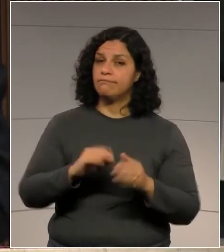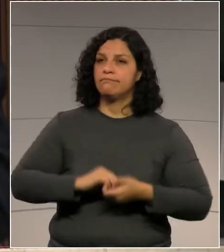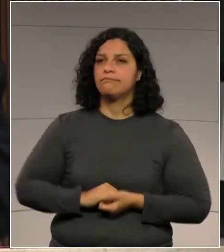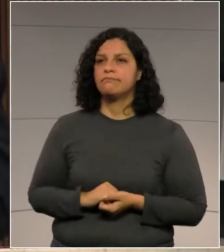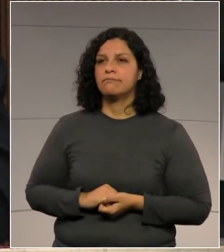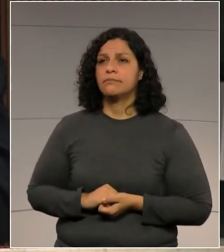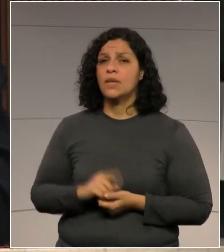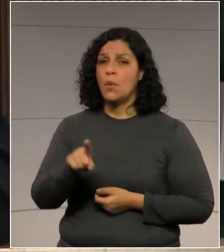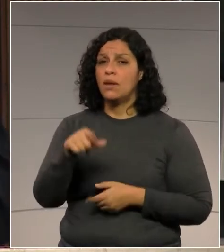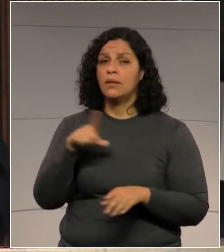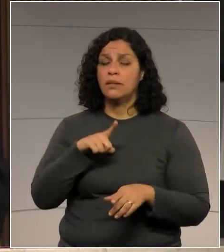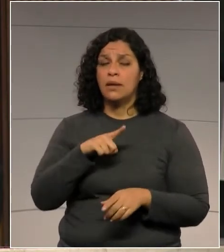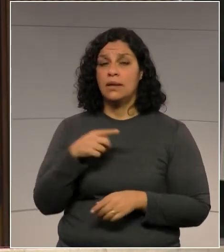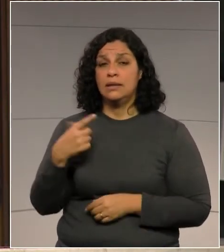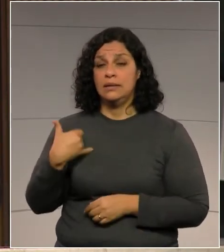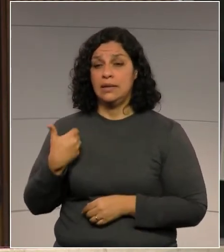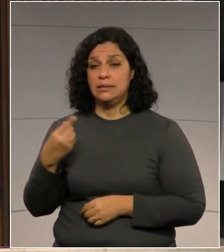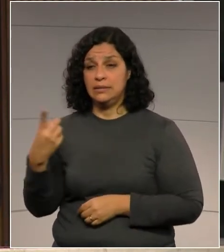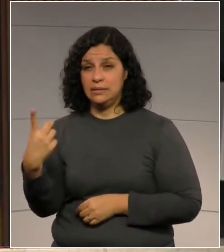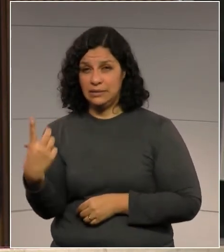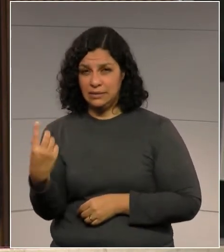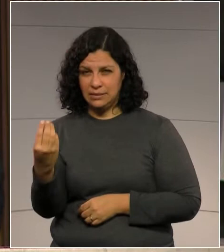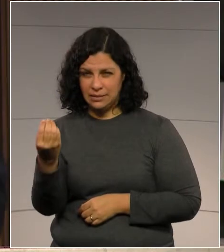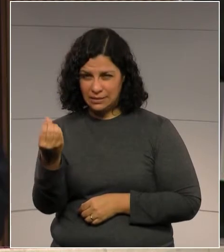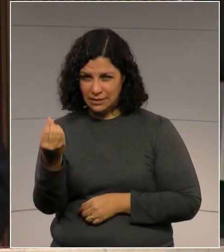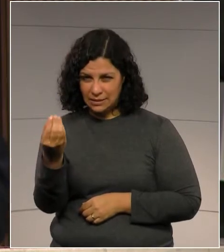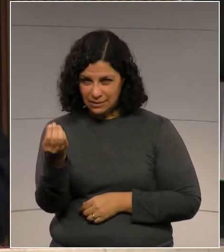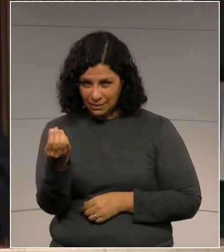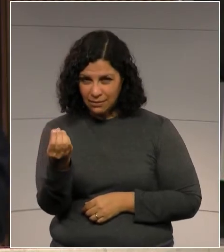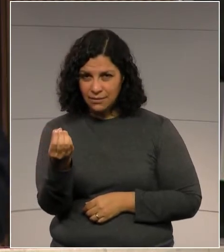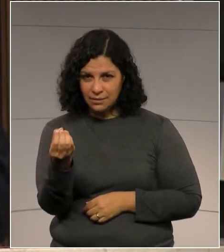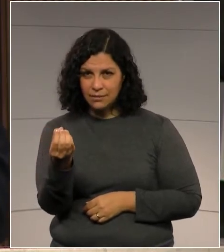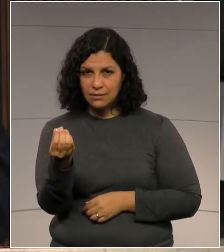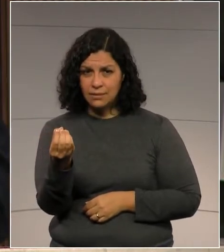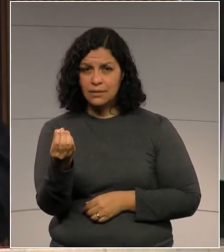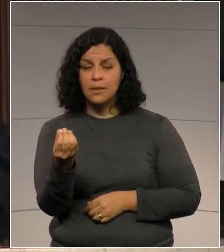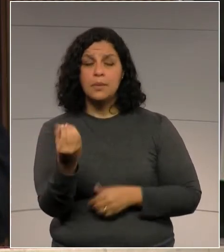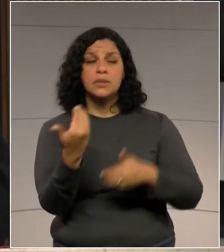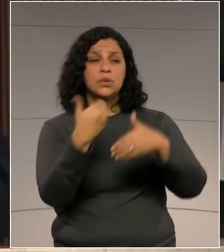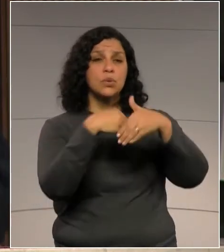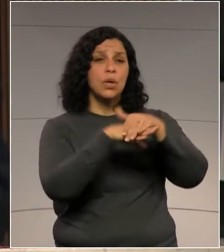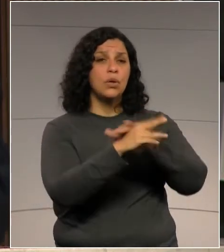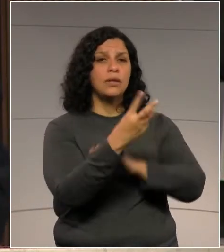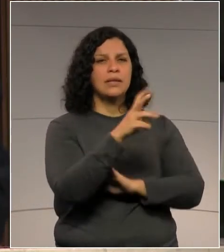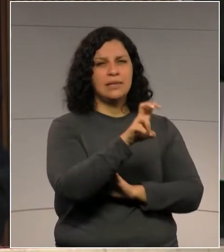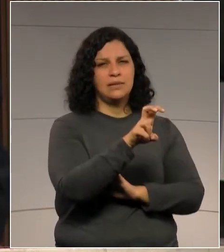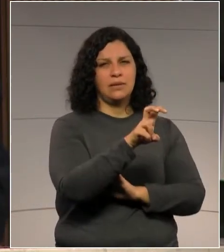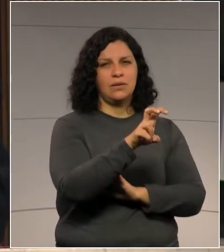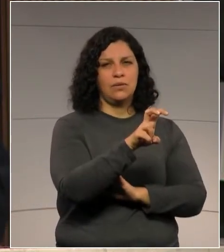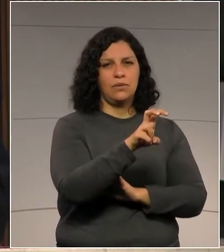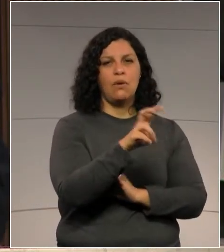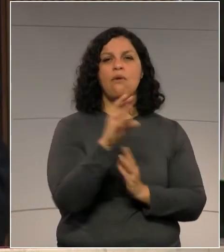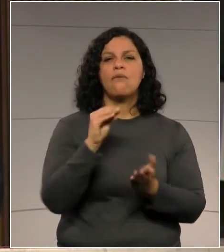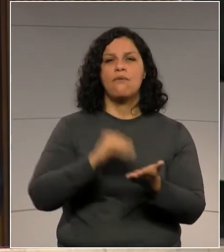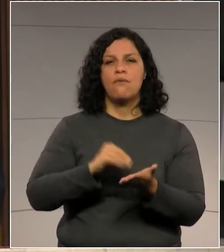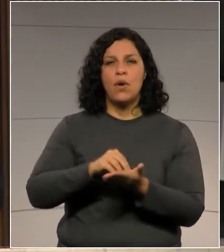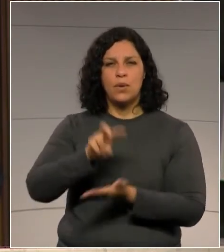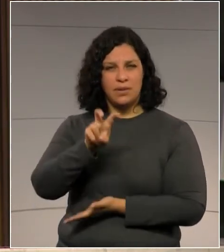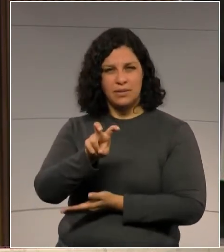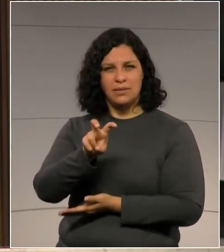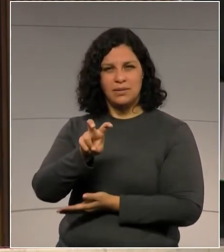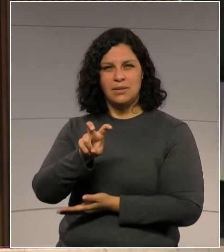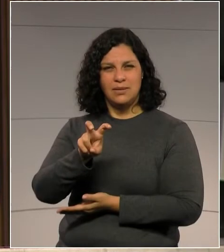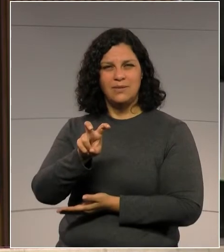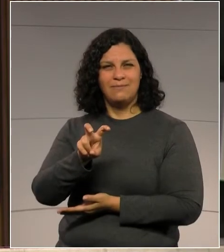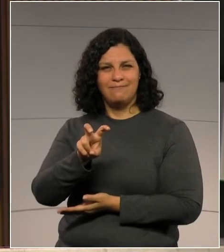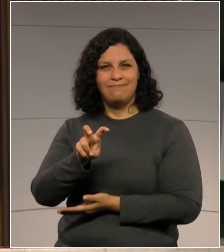Aí, ele terá 60 de idade e terá 35 de contribuição. Não dá os